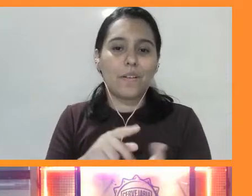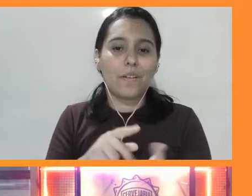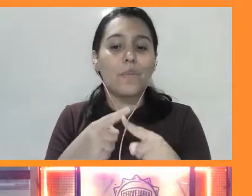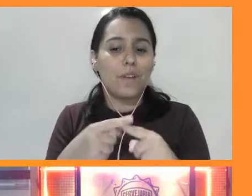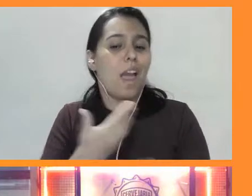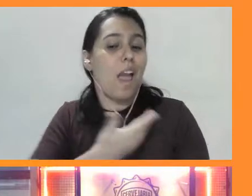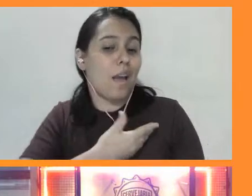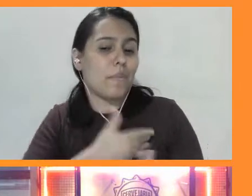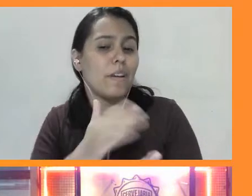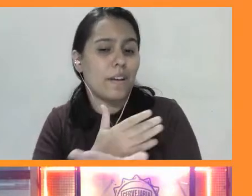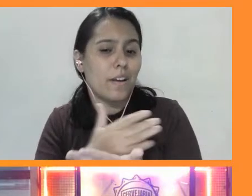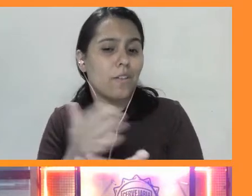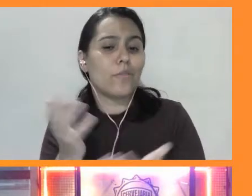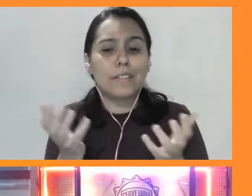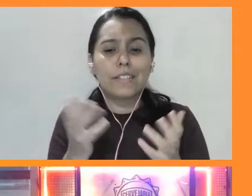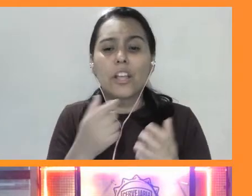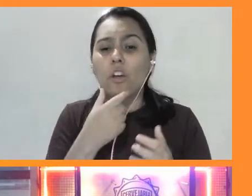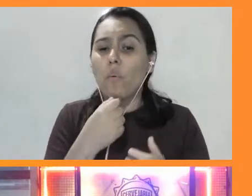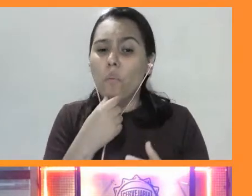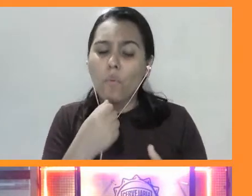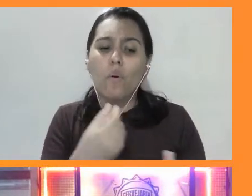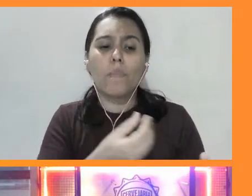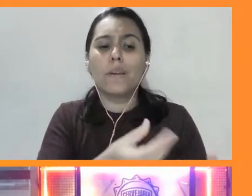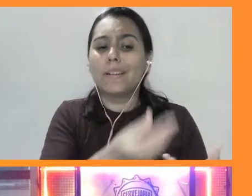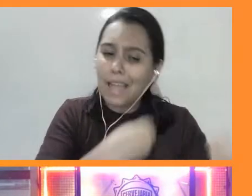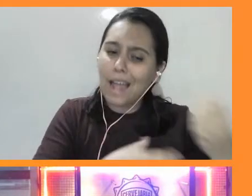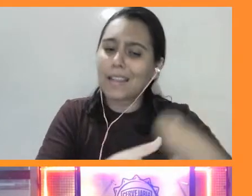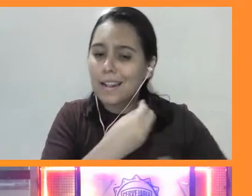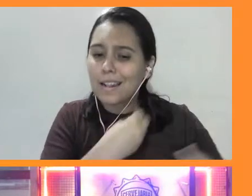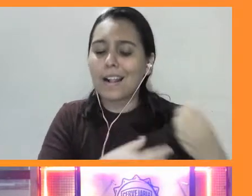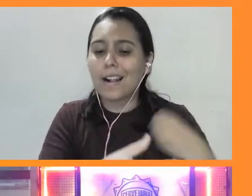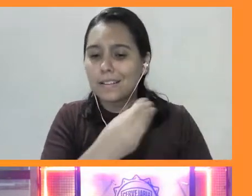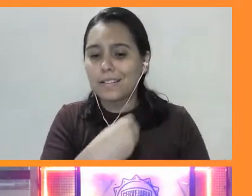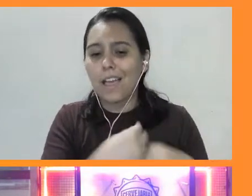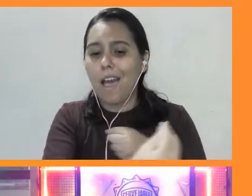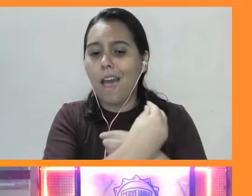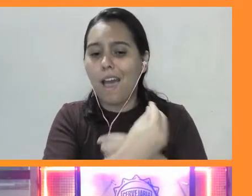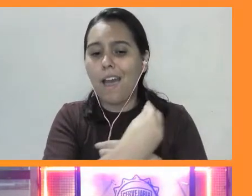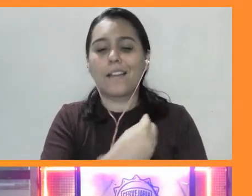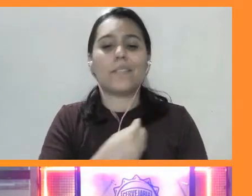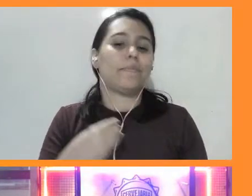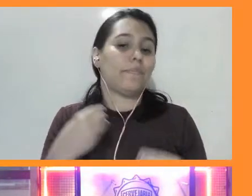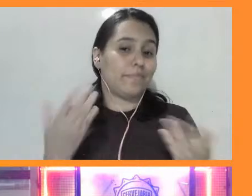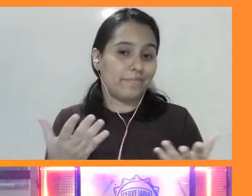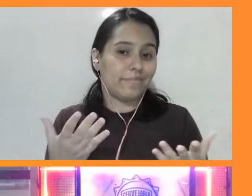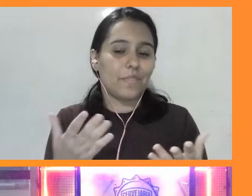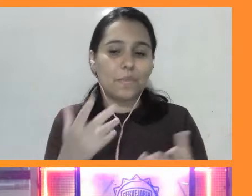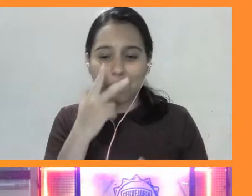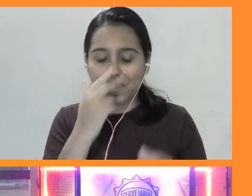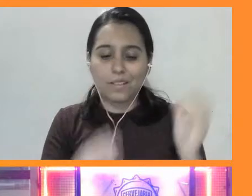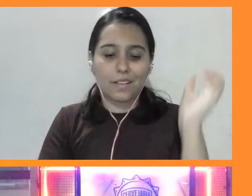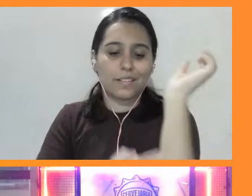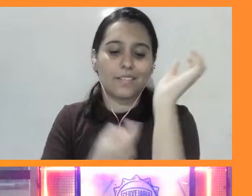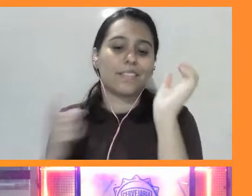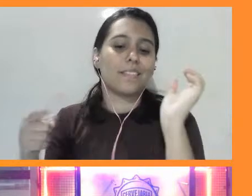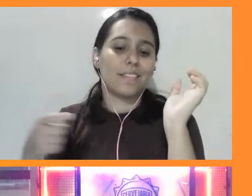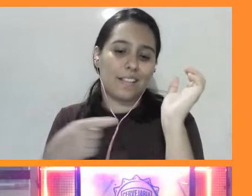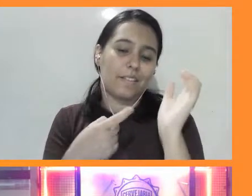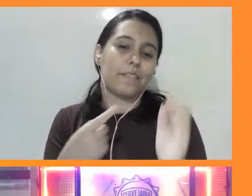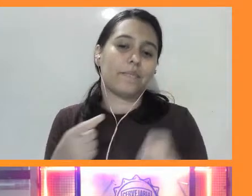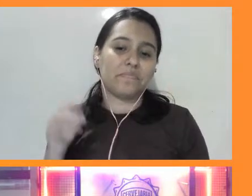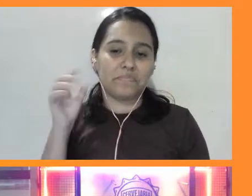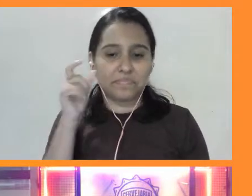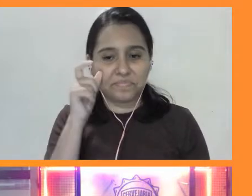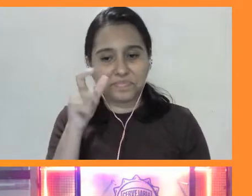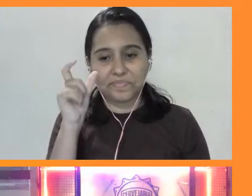outras que olham outras coisas para prover, né? Então, estamos iniciando a vida aí dos lagartos, realmente. Interessante. Olha só.